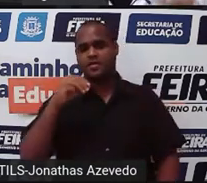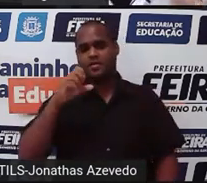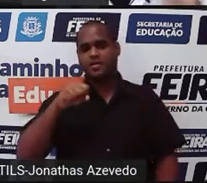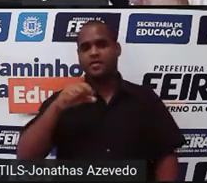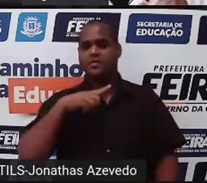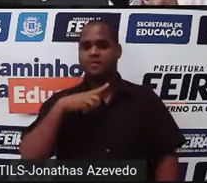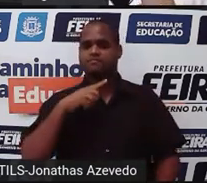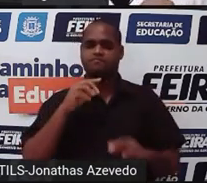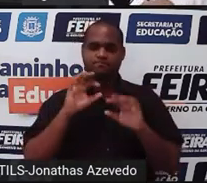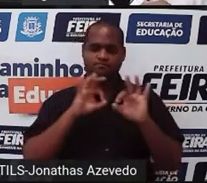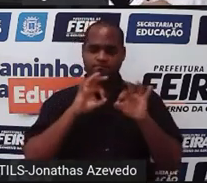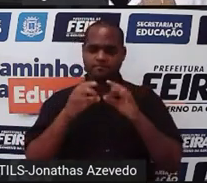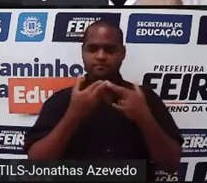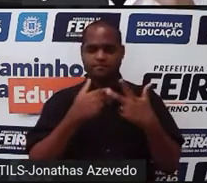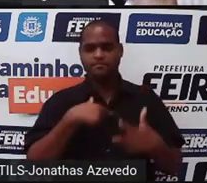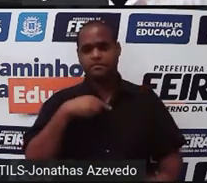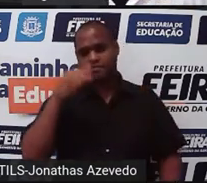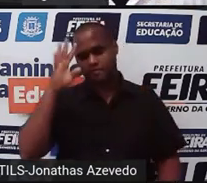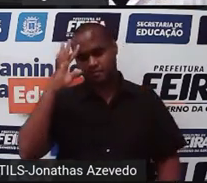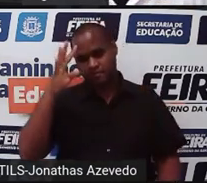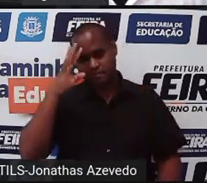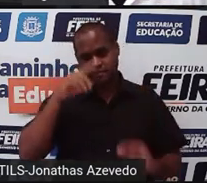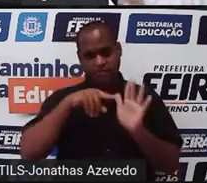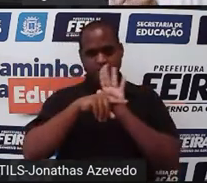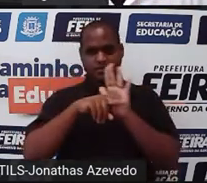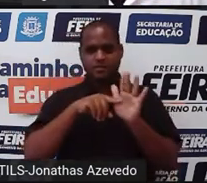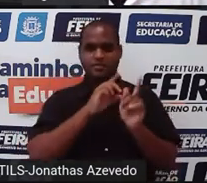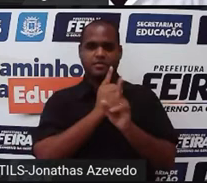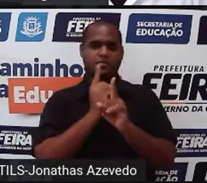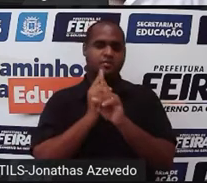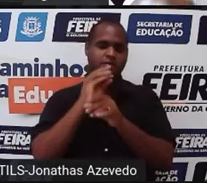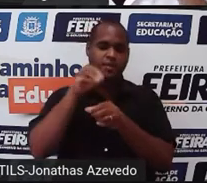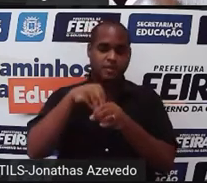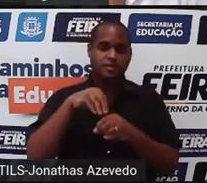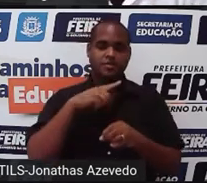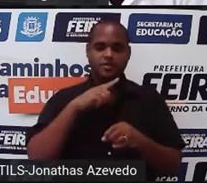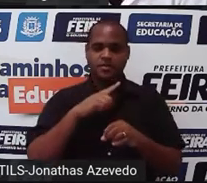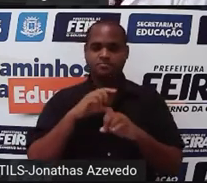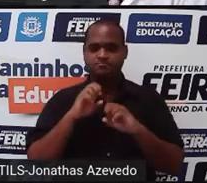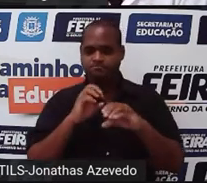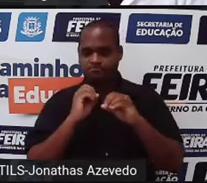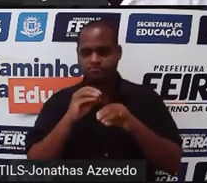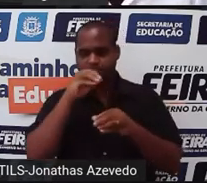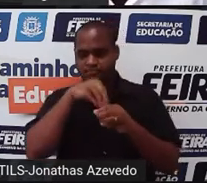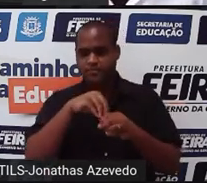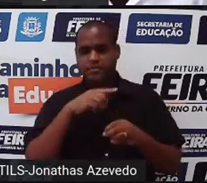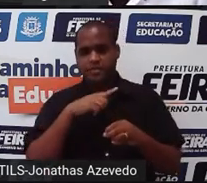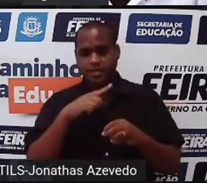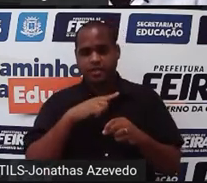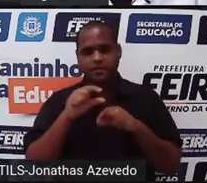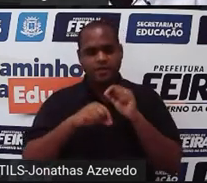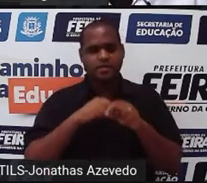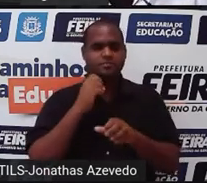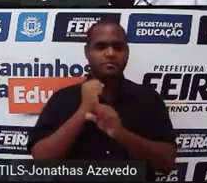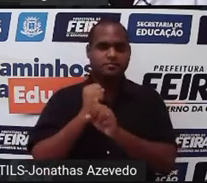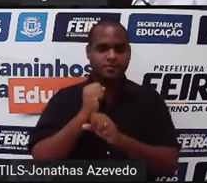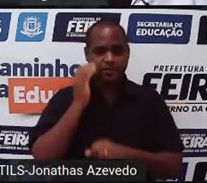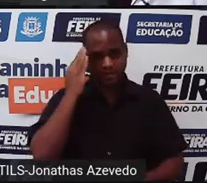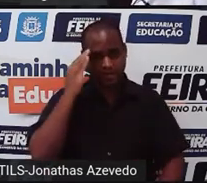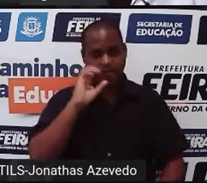rapidinho para você fazer aquele momentozinho de avaliação dentro da aula, até essa parte aqui, né? Do quanto você entendeu.